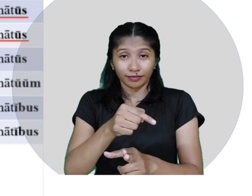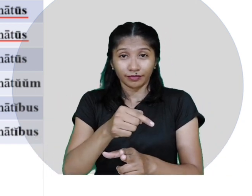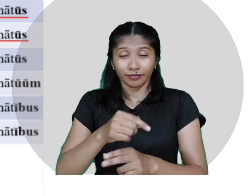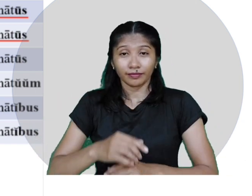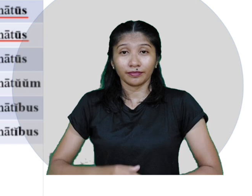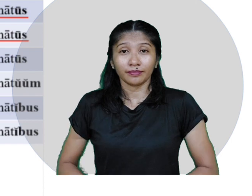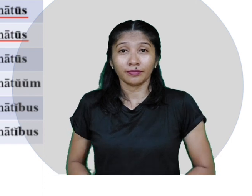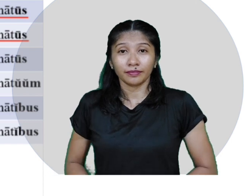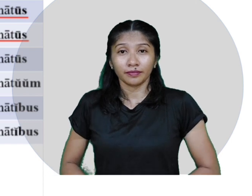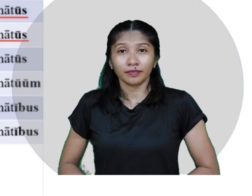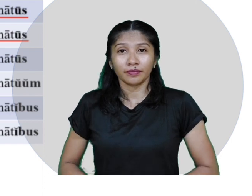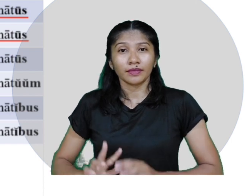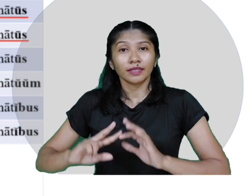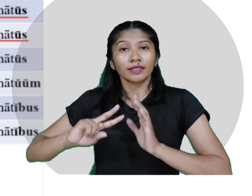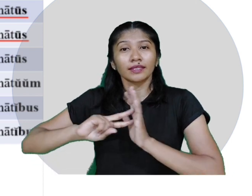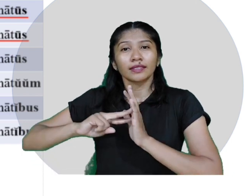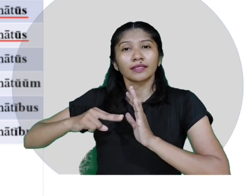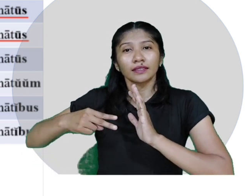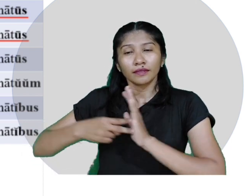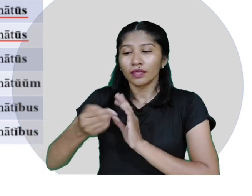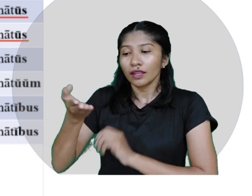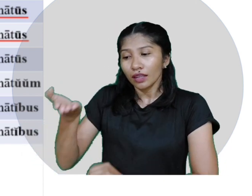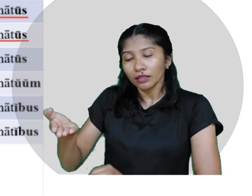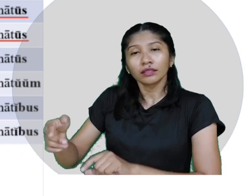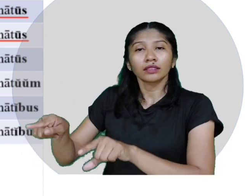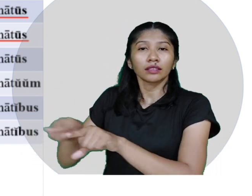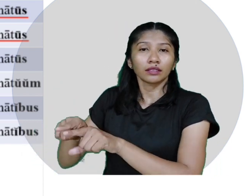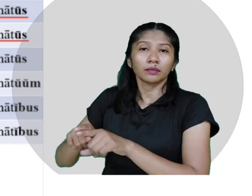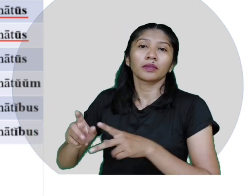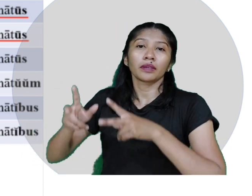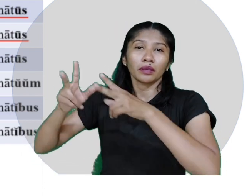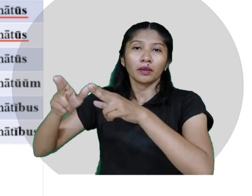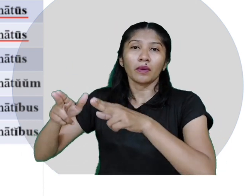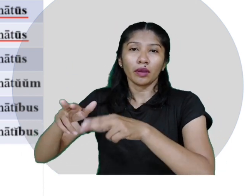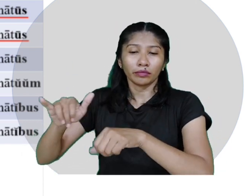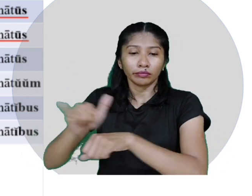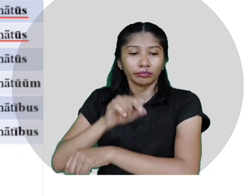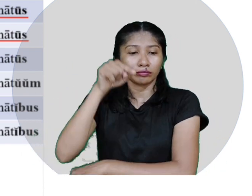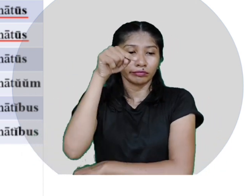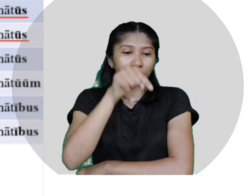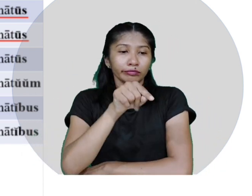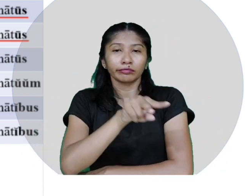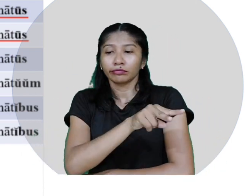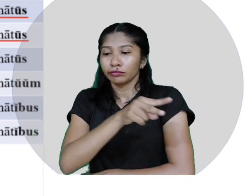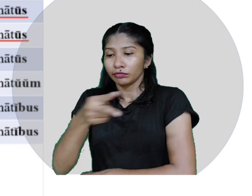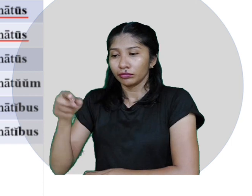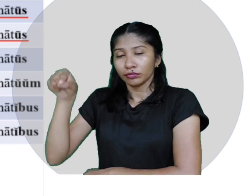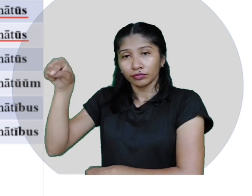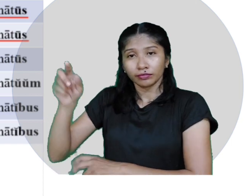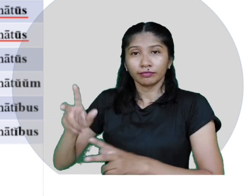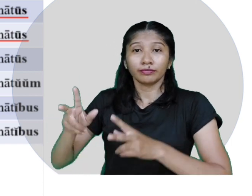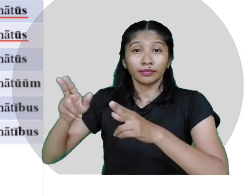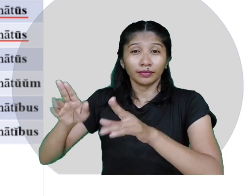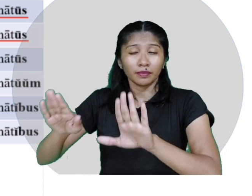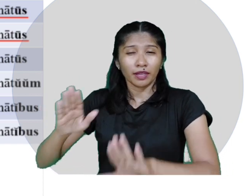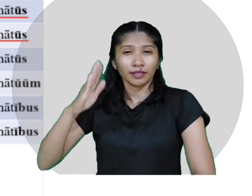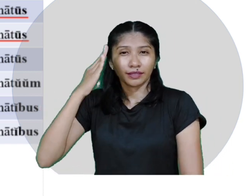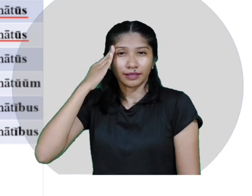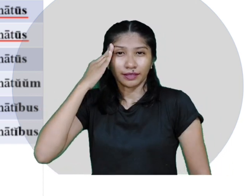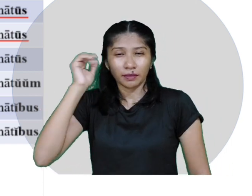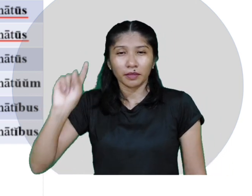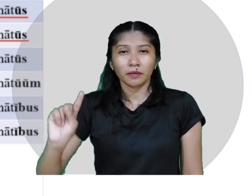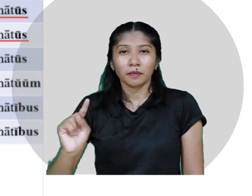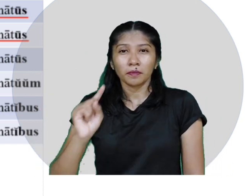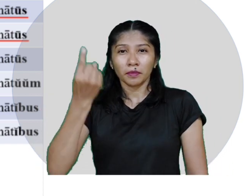aqui também se aplica o mesmo princípio da frase anterior. Saberemos que o primeiro vocativo é singular e o